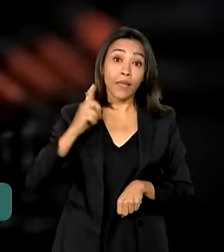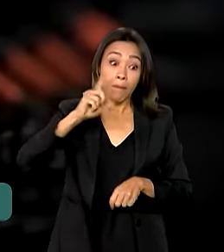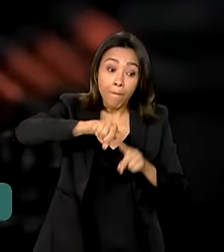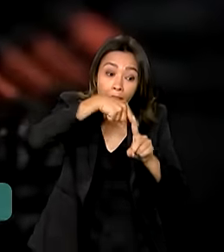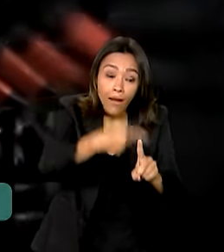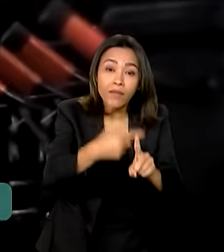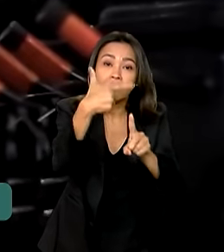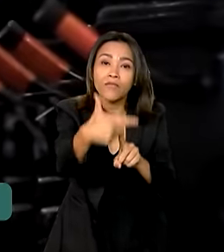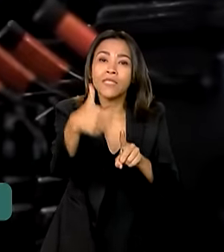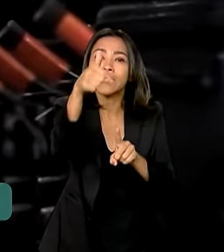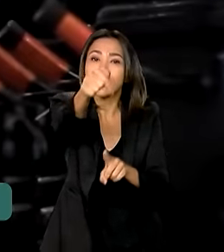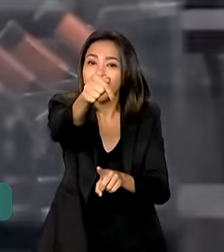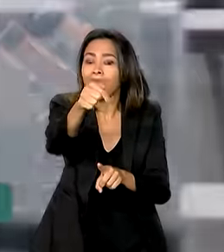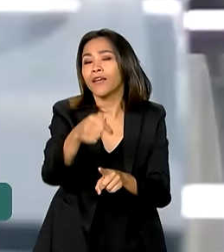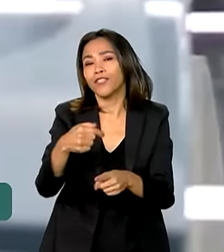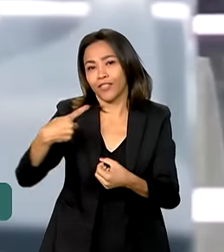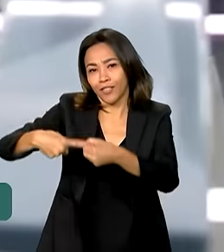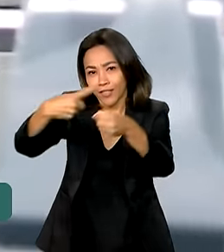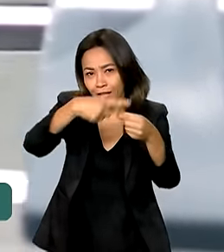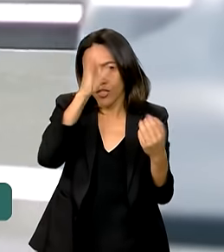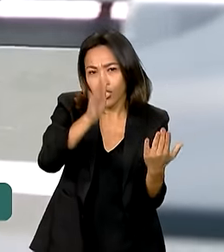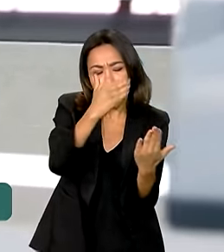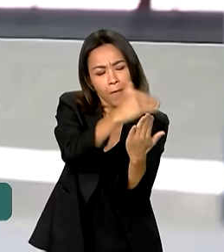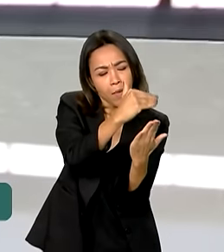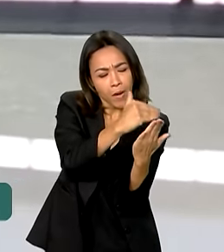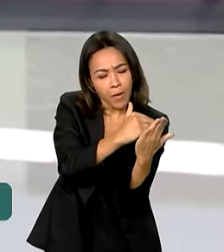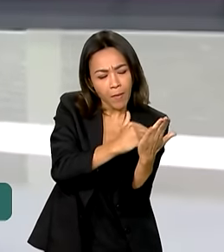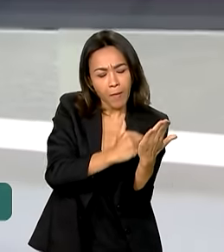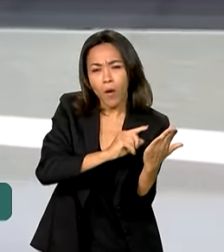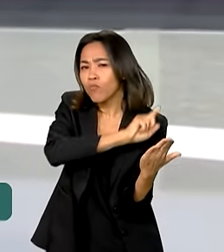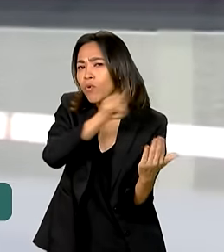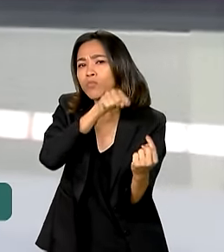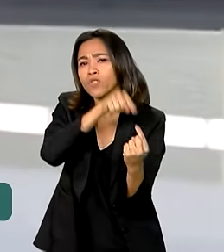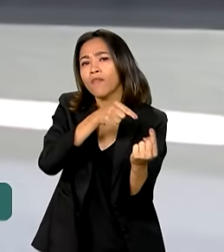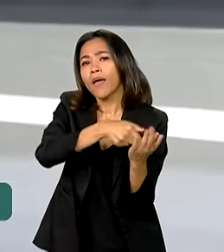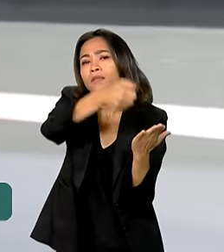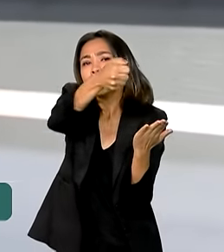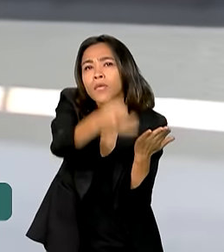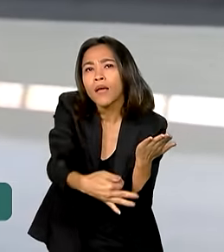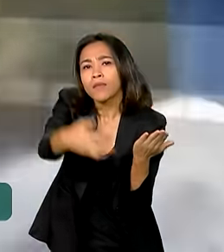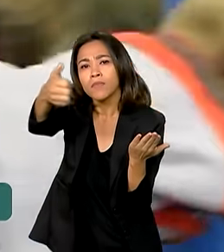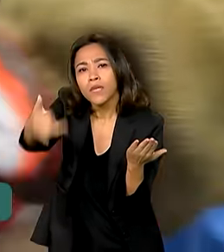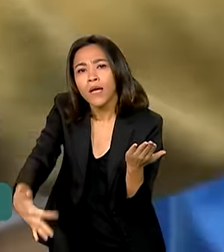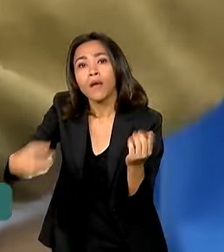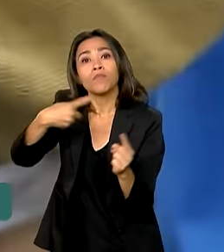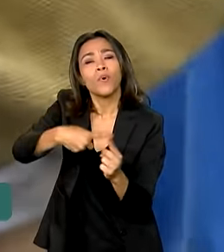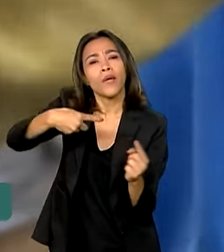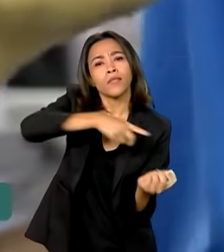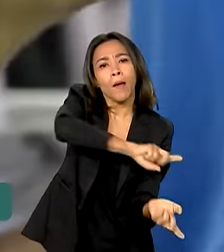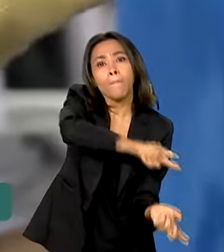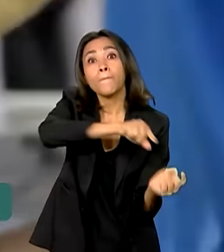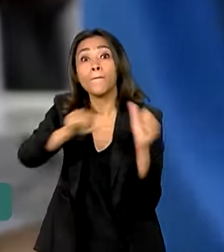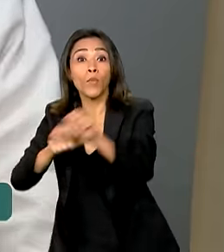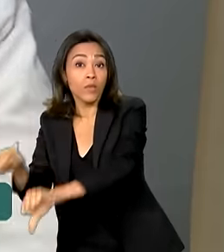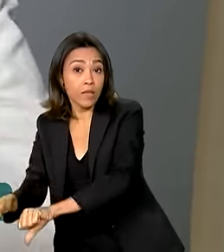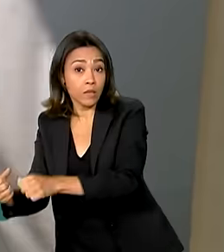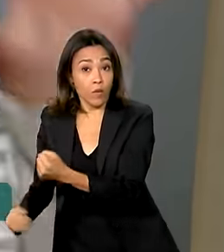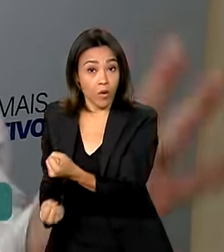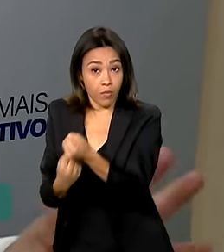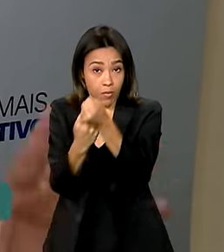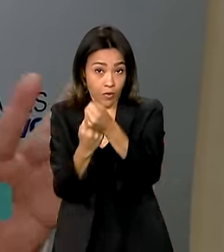cidades agendadas. A ideia é explicar as vantagens da mudança com o apoio federal.